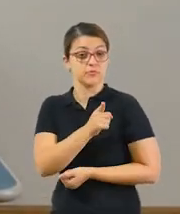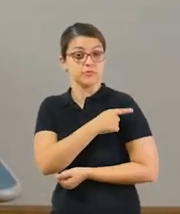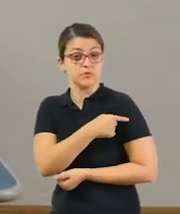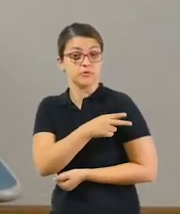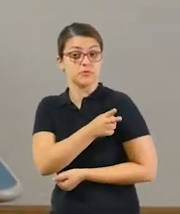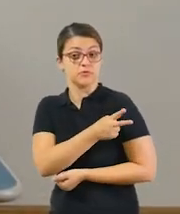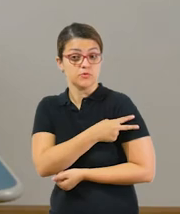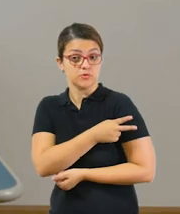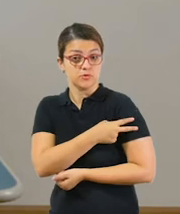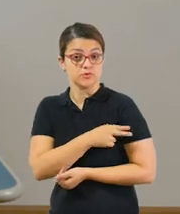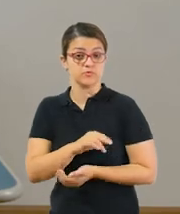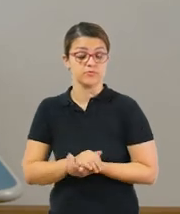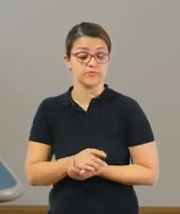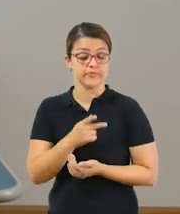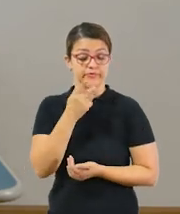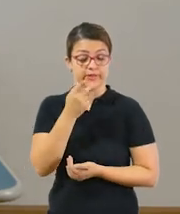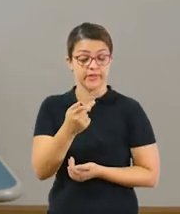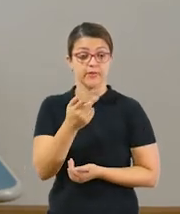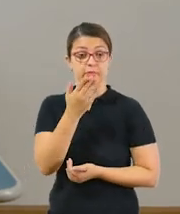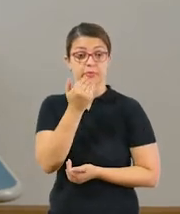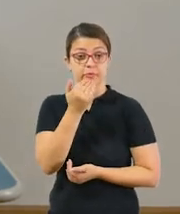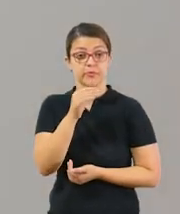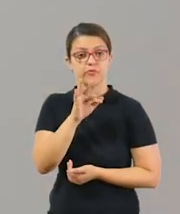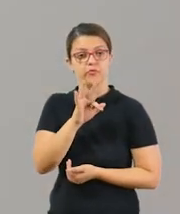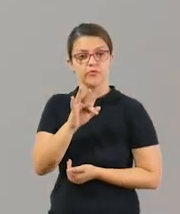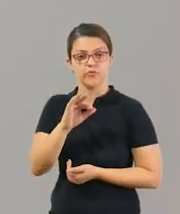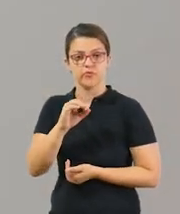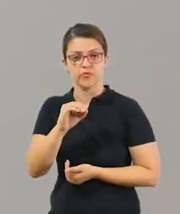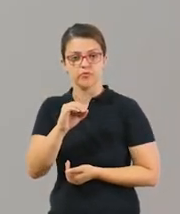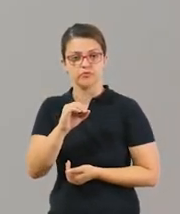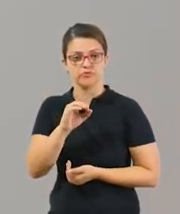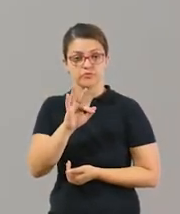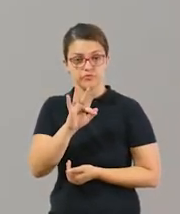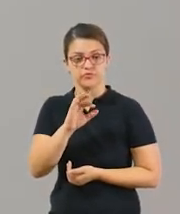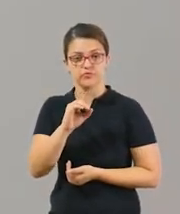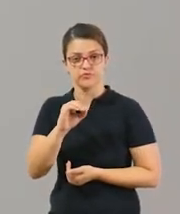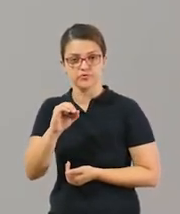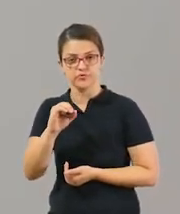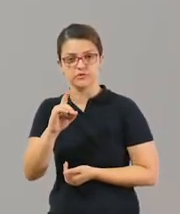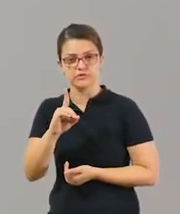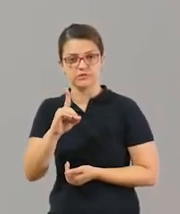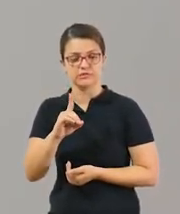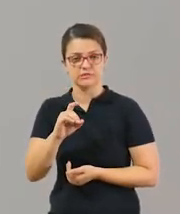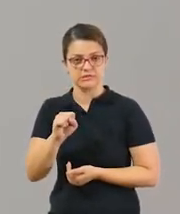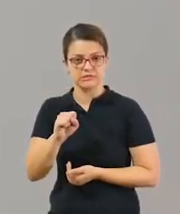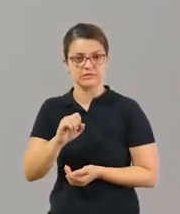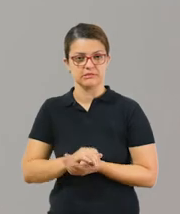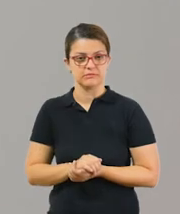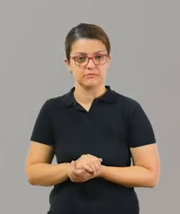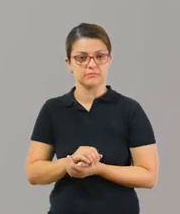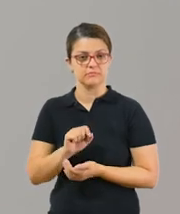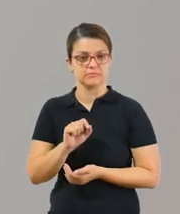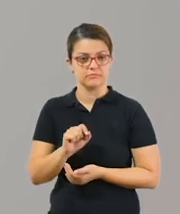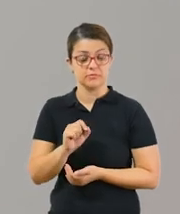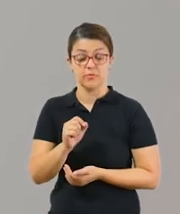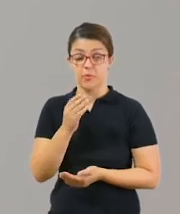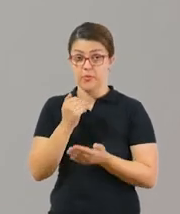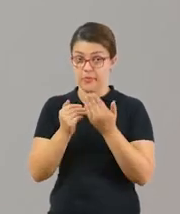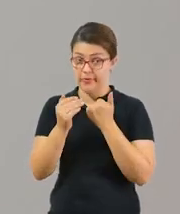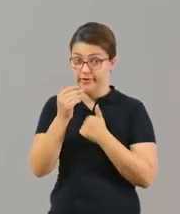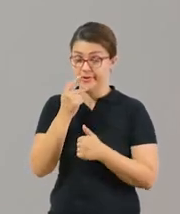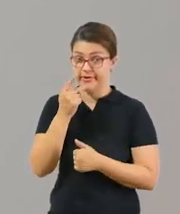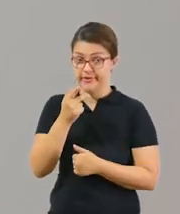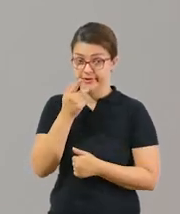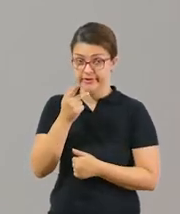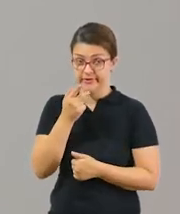segundo ano, vamos falar sobre as Fruits. Então, teremos lá um vídeo onde vocês vão poder trabalhar a pronúncia das